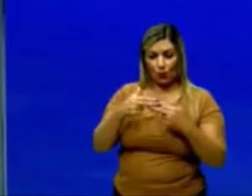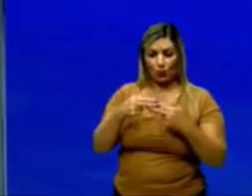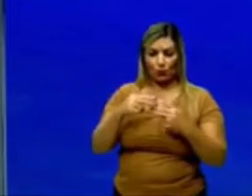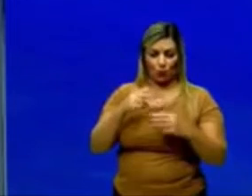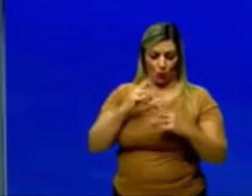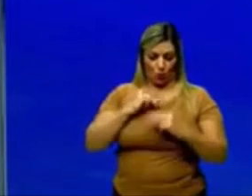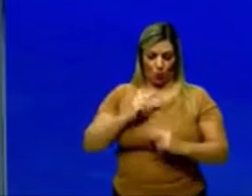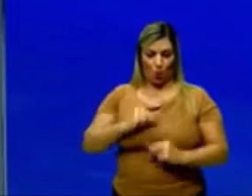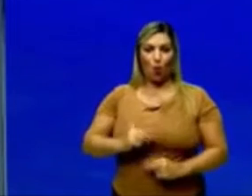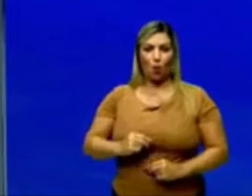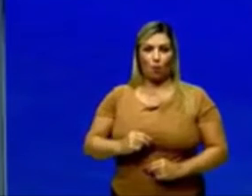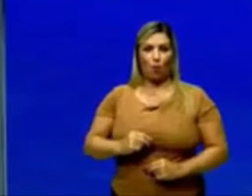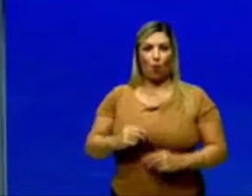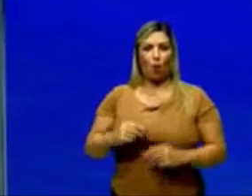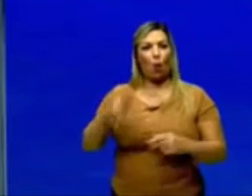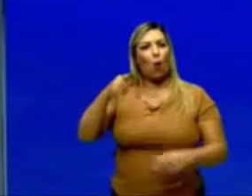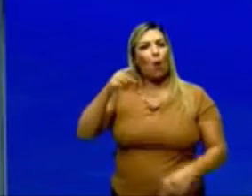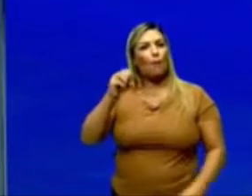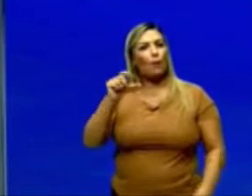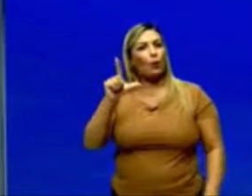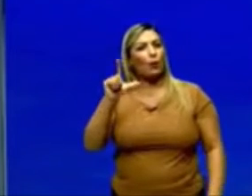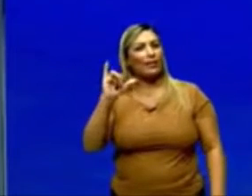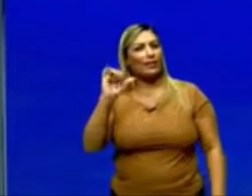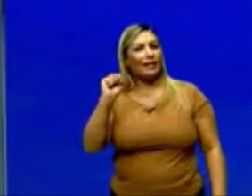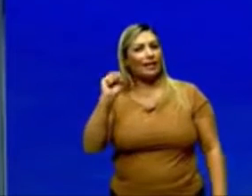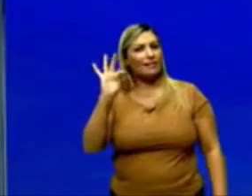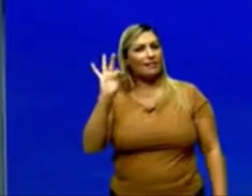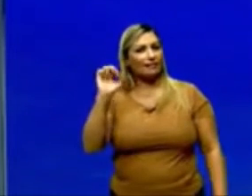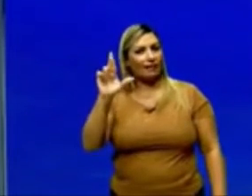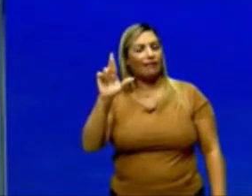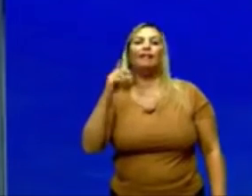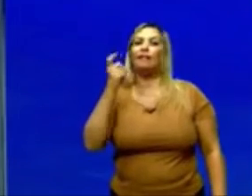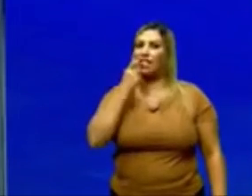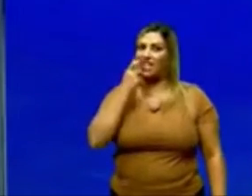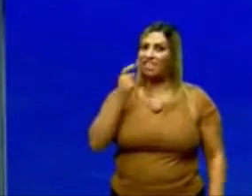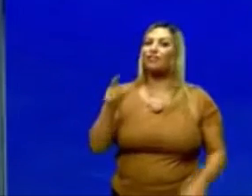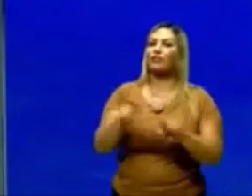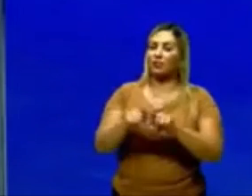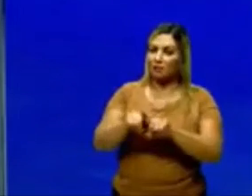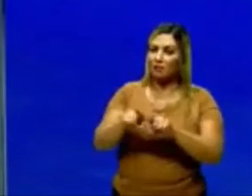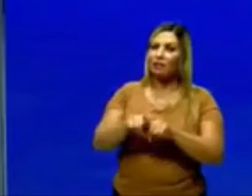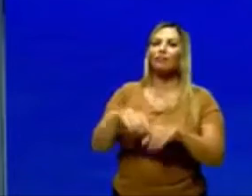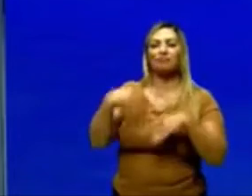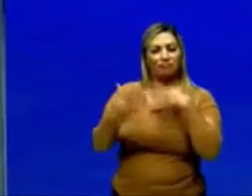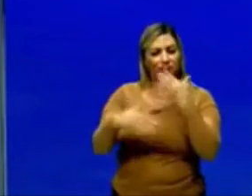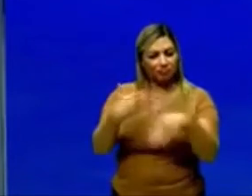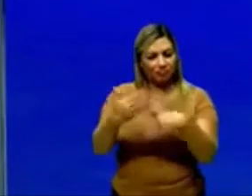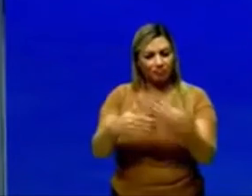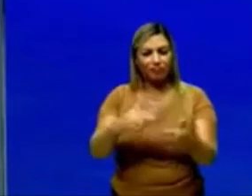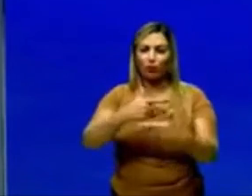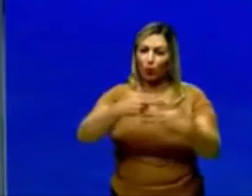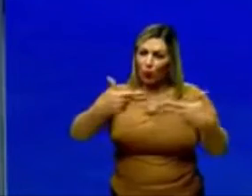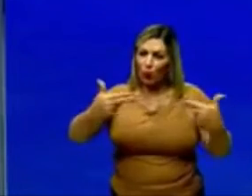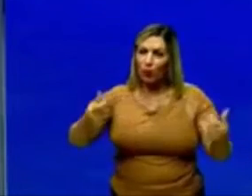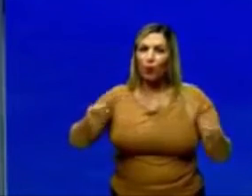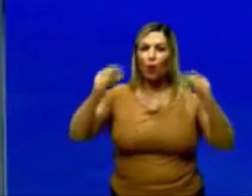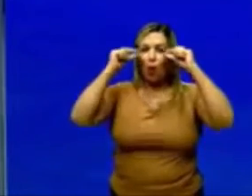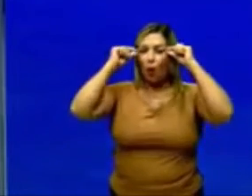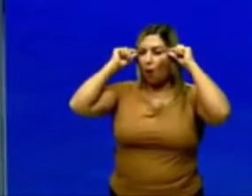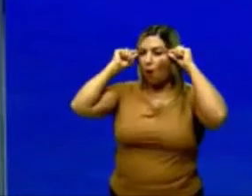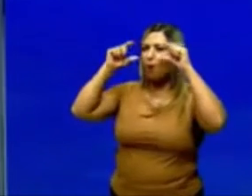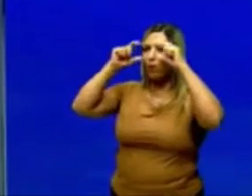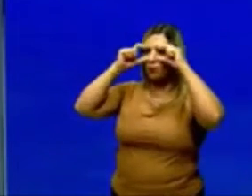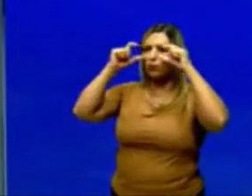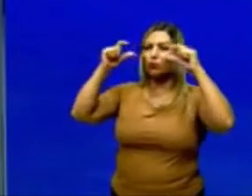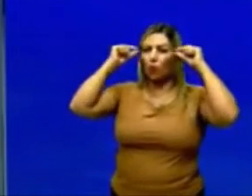poliéster, né, que tem lá um material plástico, e assim por diante, a gente tem um monte de coisa, a armação do meu óculos, né,